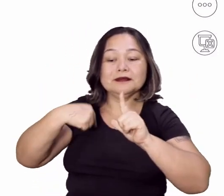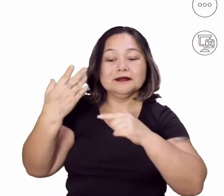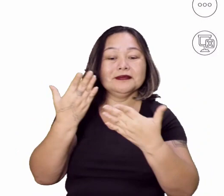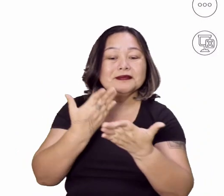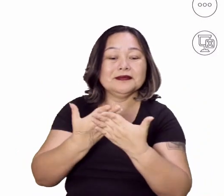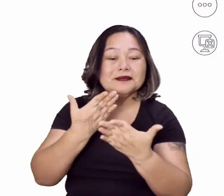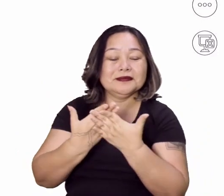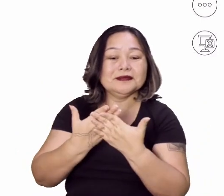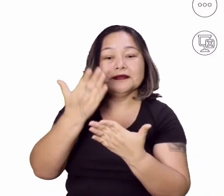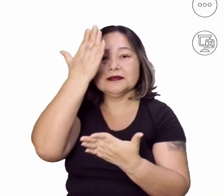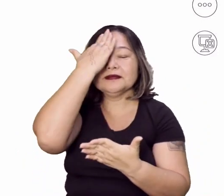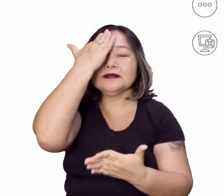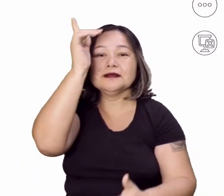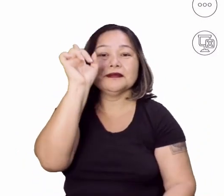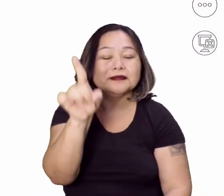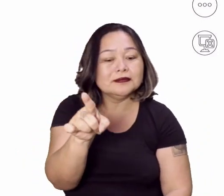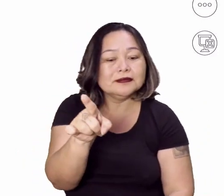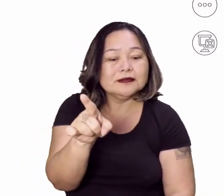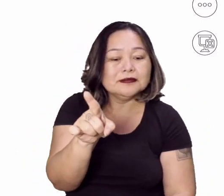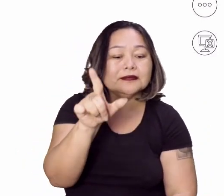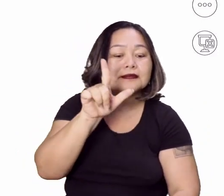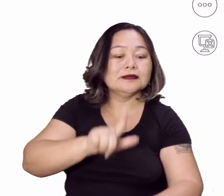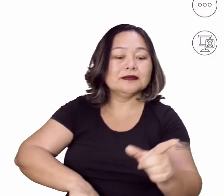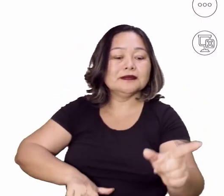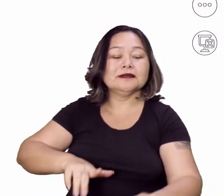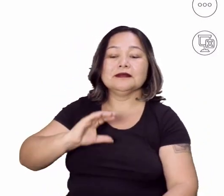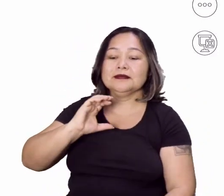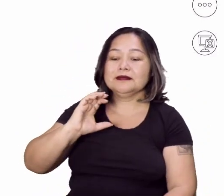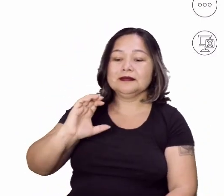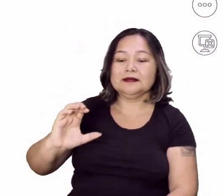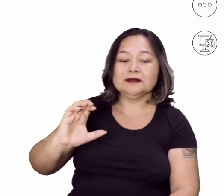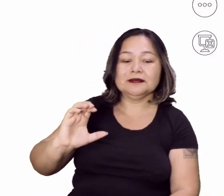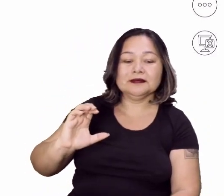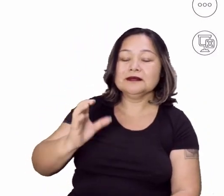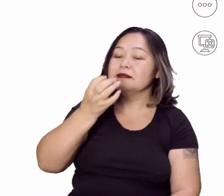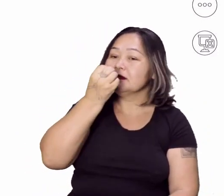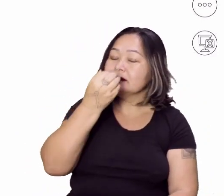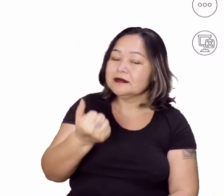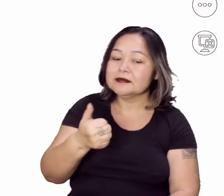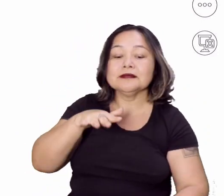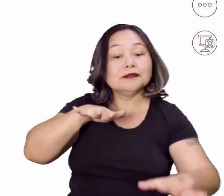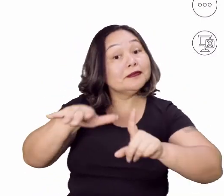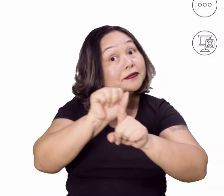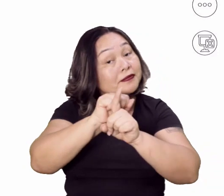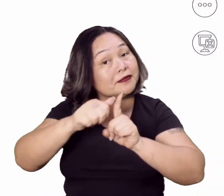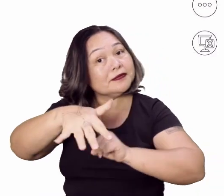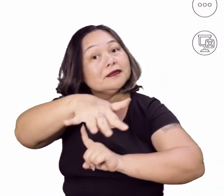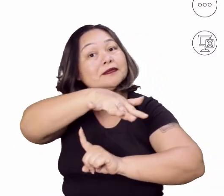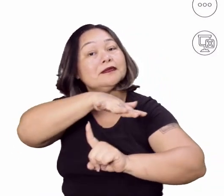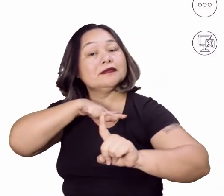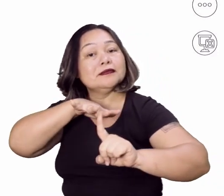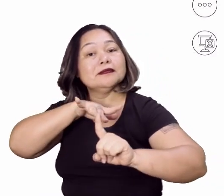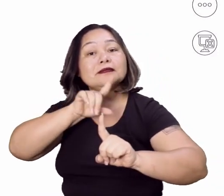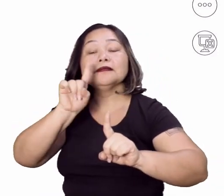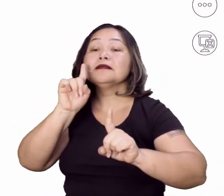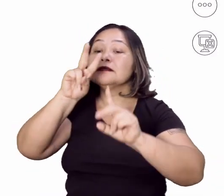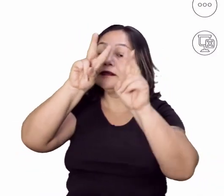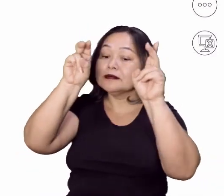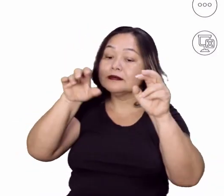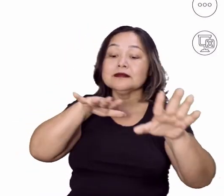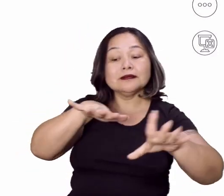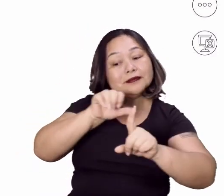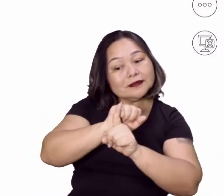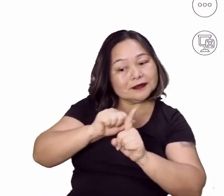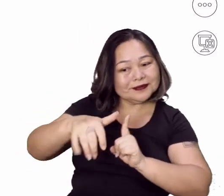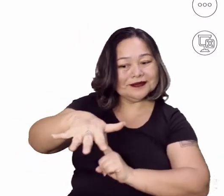Pelo amor de Jesus. Vocês sabem. É a letra C. Muito bem. Movimento social. O nosso tema é sobre